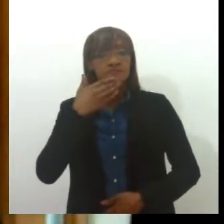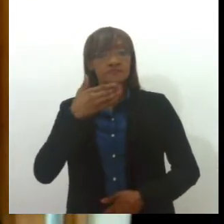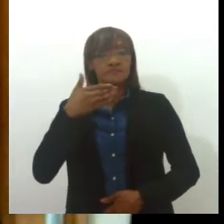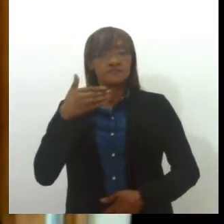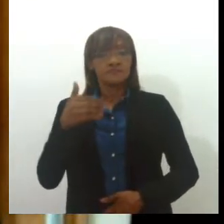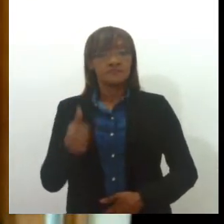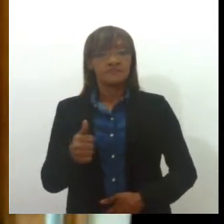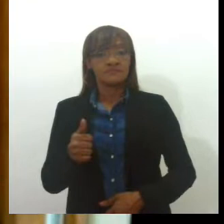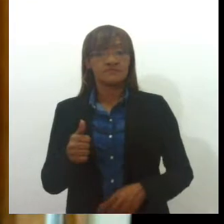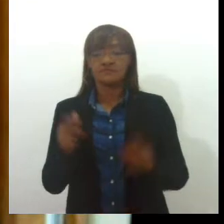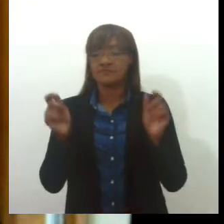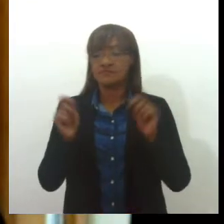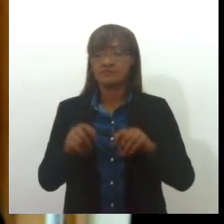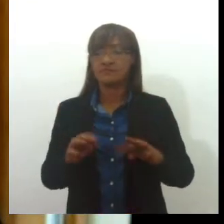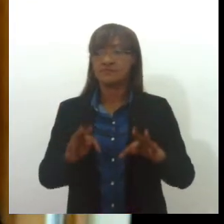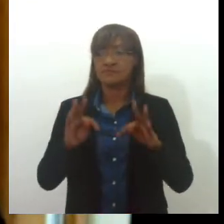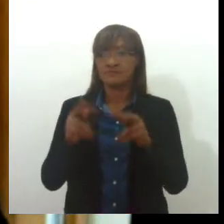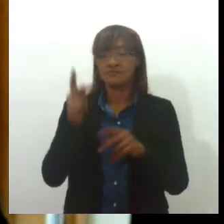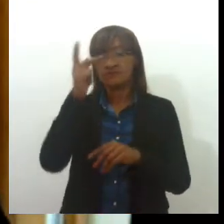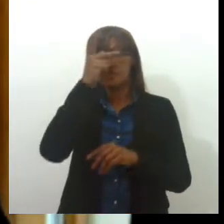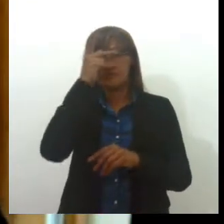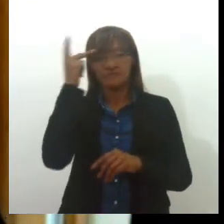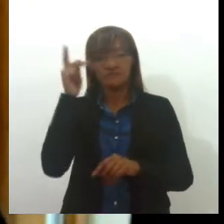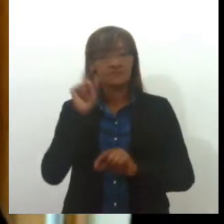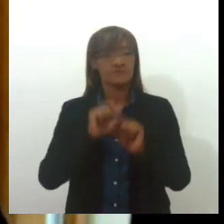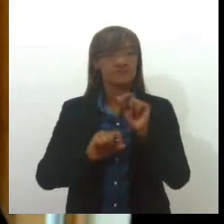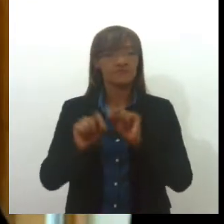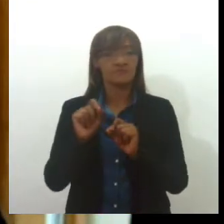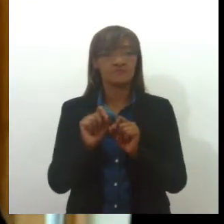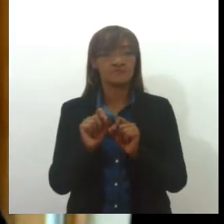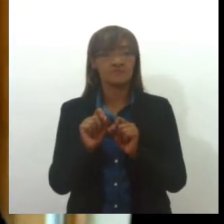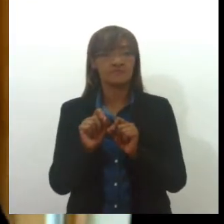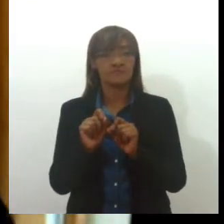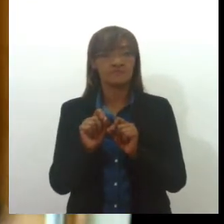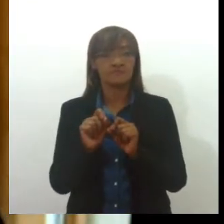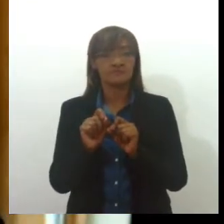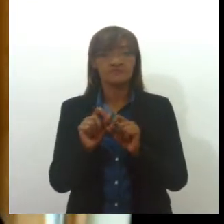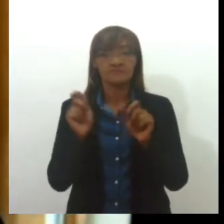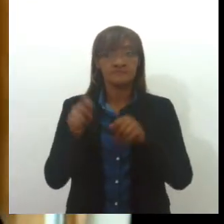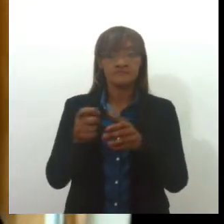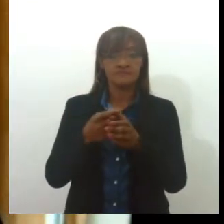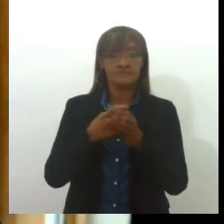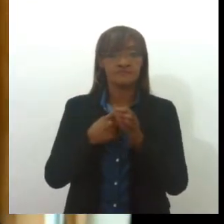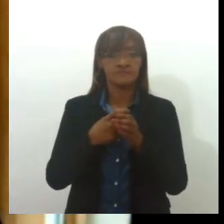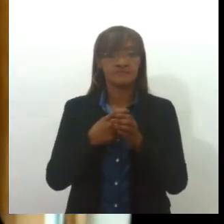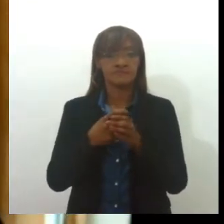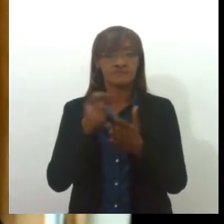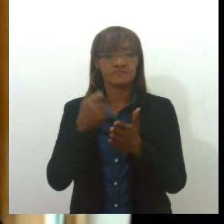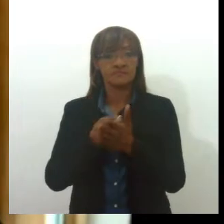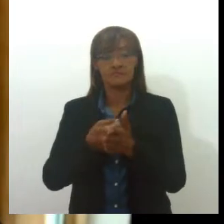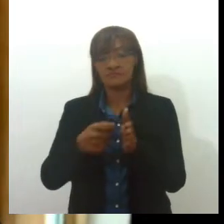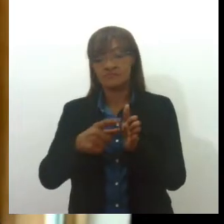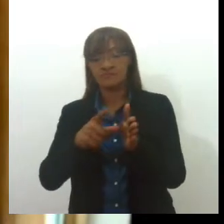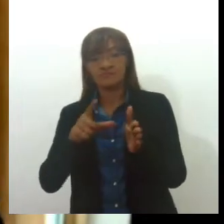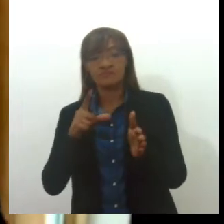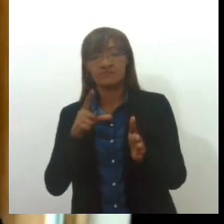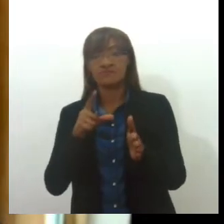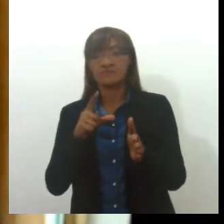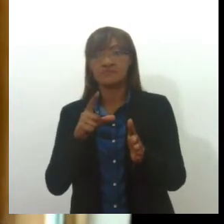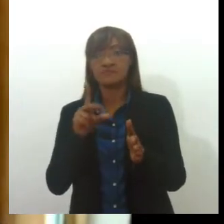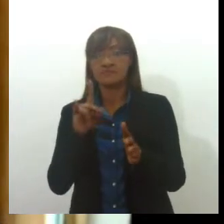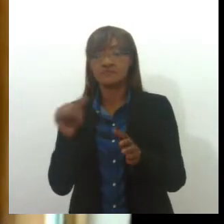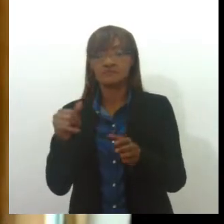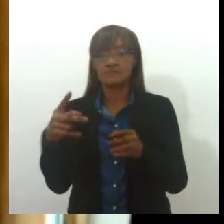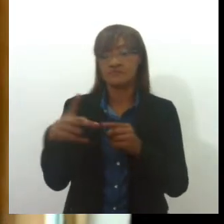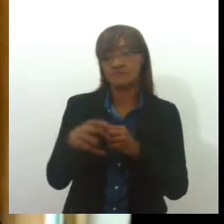e possibilidade a essa pessoa de, caso ela tenha esse débito, quitar antes do efetivo corte, para que ela não